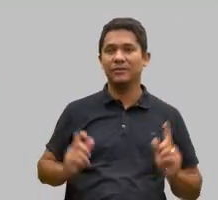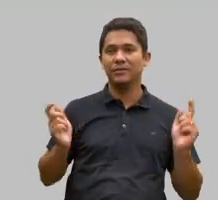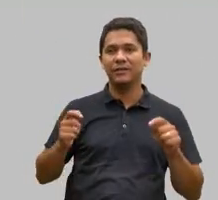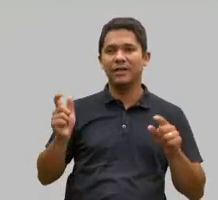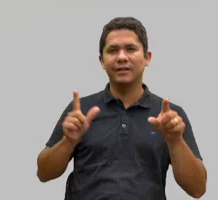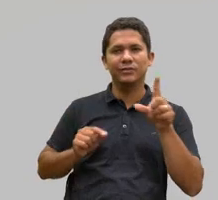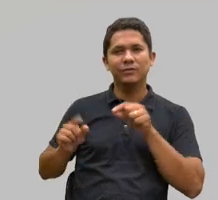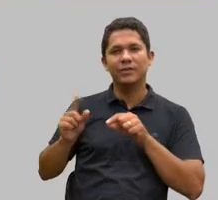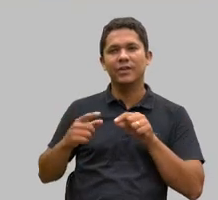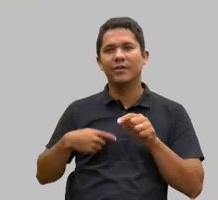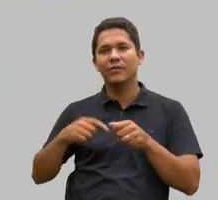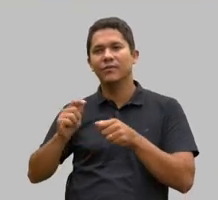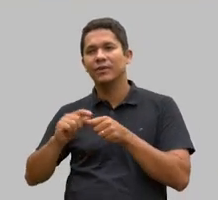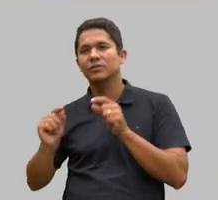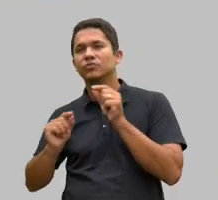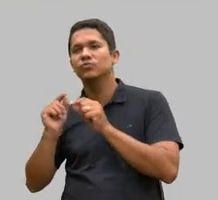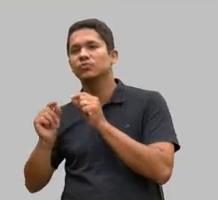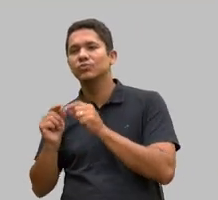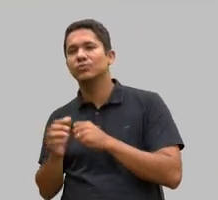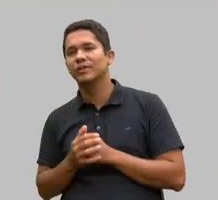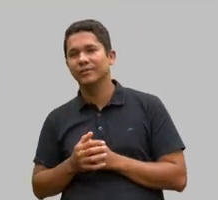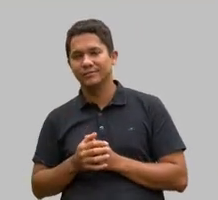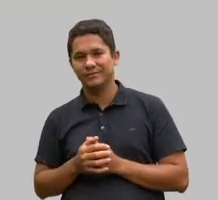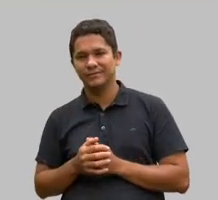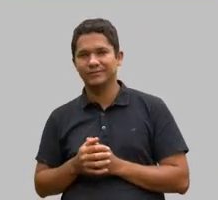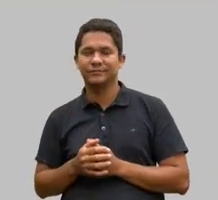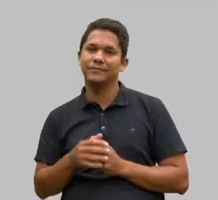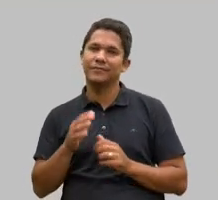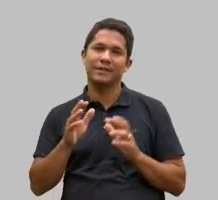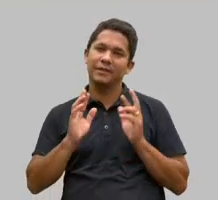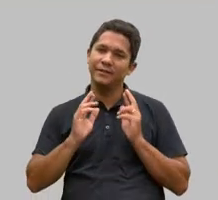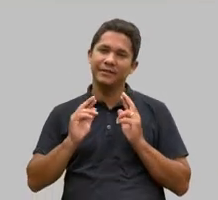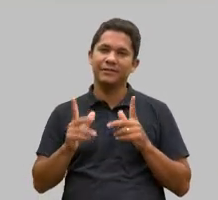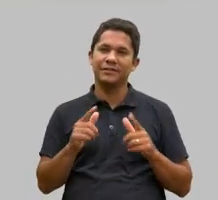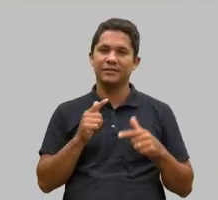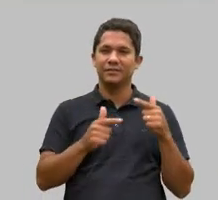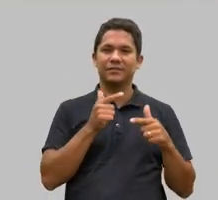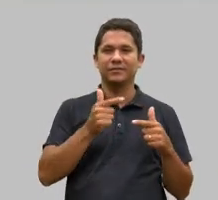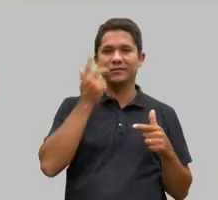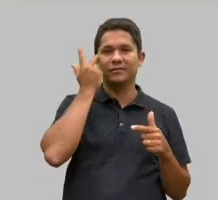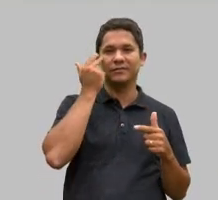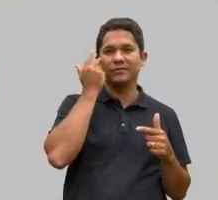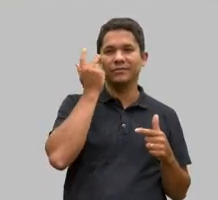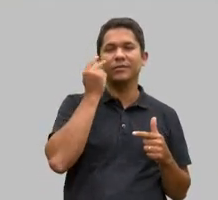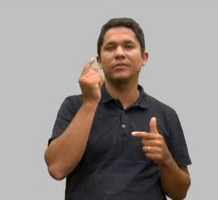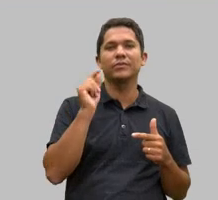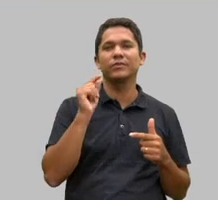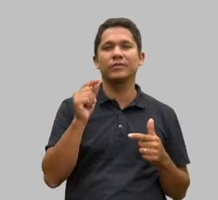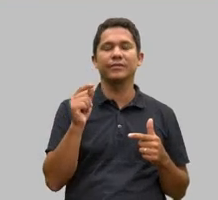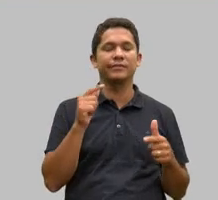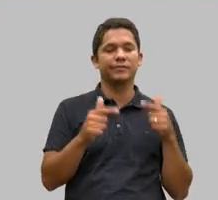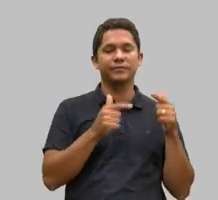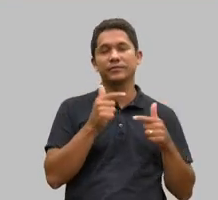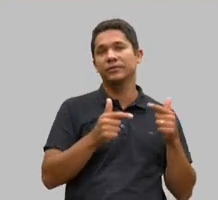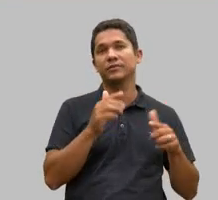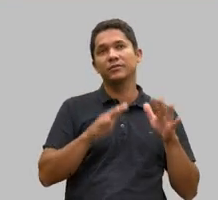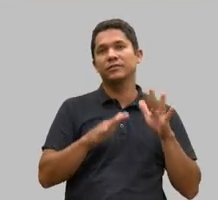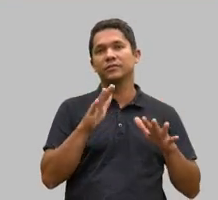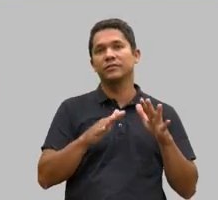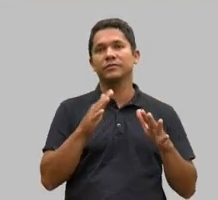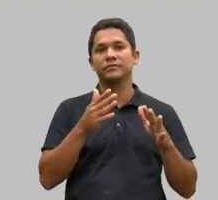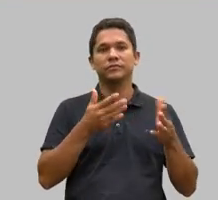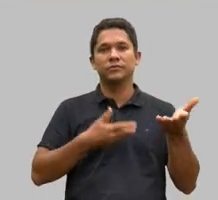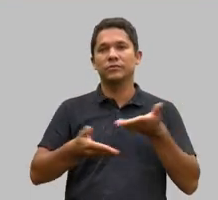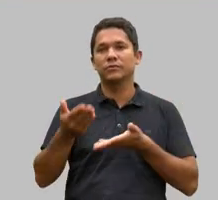fazer. Então, às vezes, diferente de um trabalho convencional, onde o trabalhador muitas vezes troca aquele